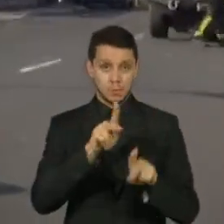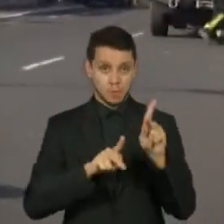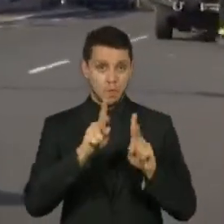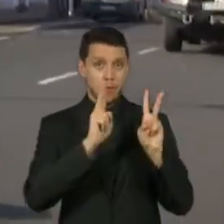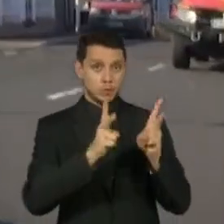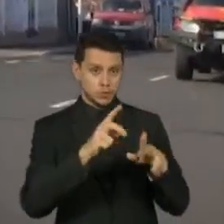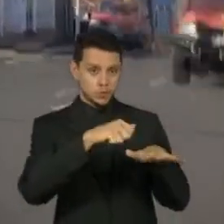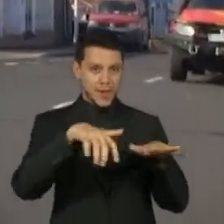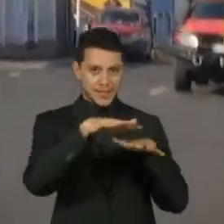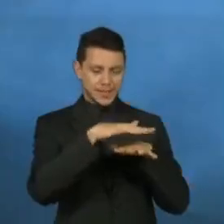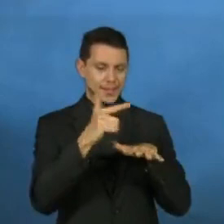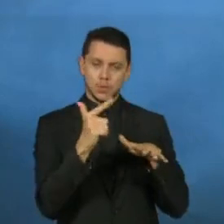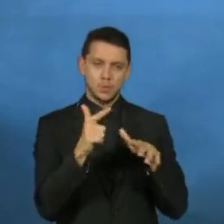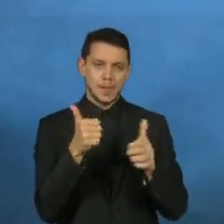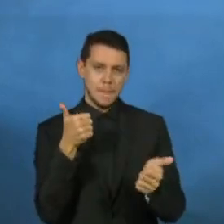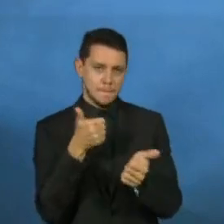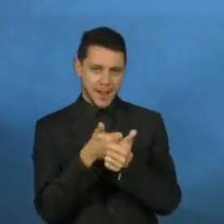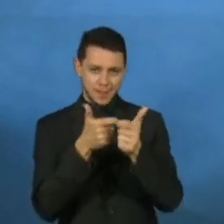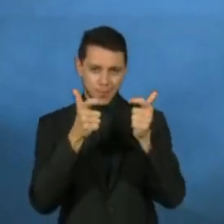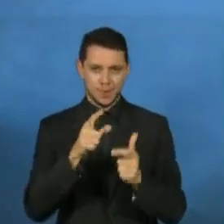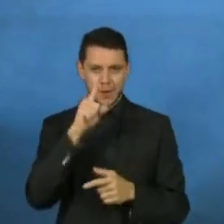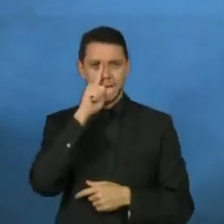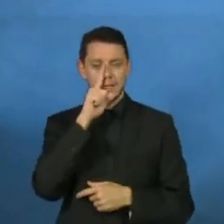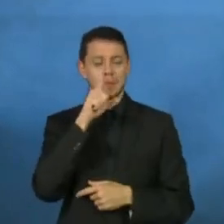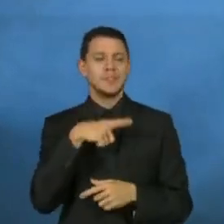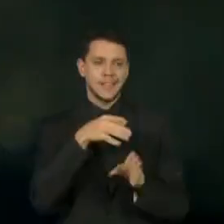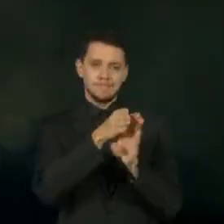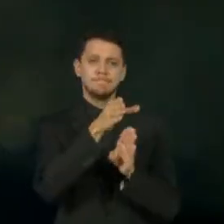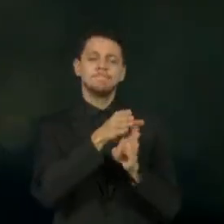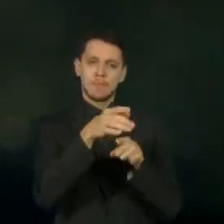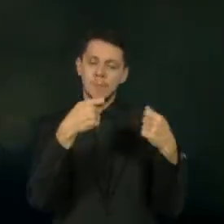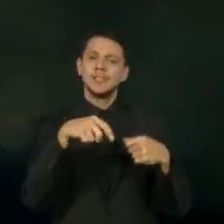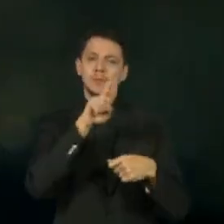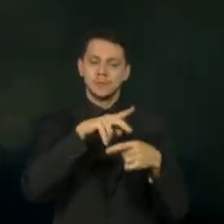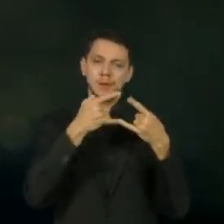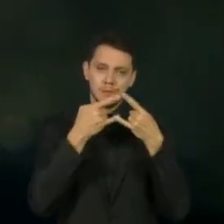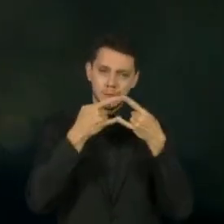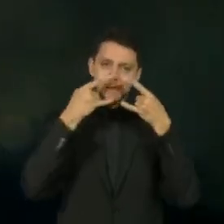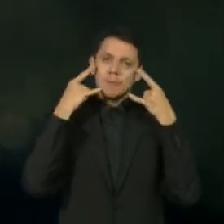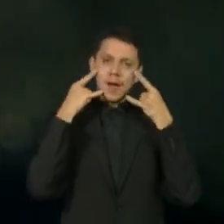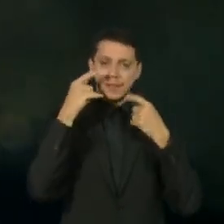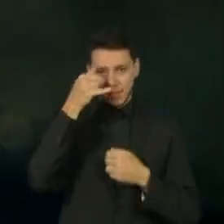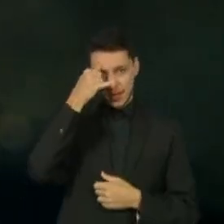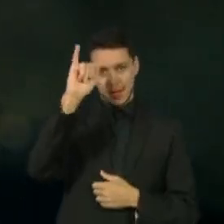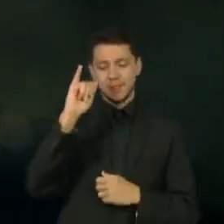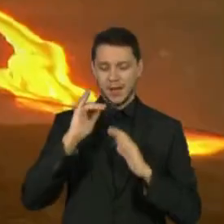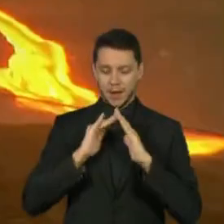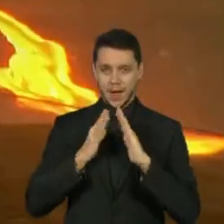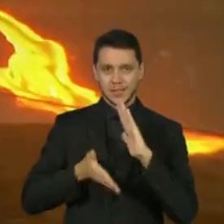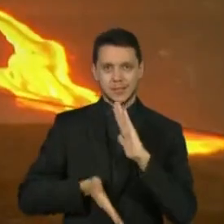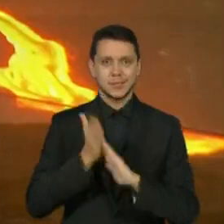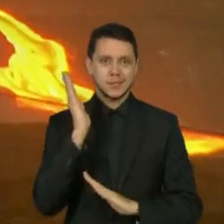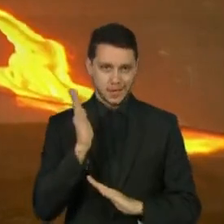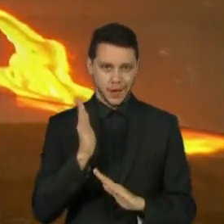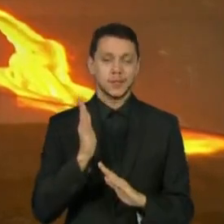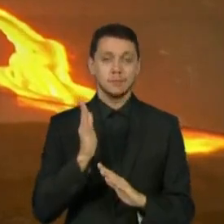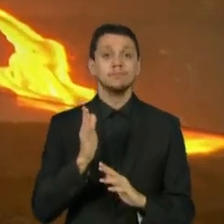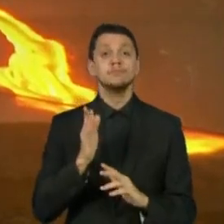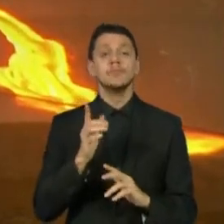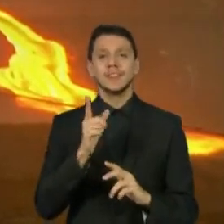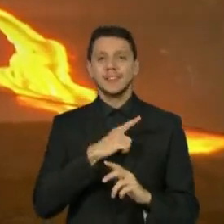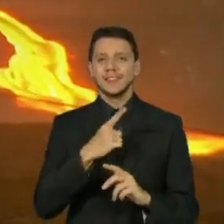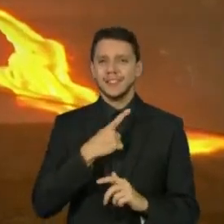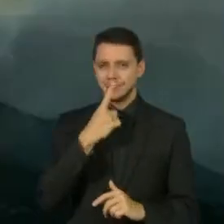fora das áreas de risco foi orientada a usar máscaras e a evitar ao máximo sair de casa. Além de